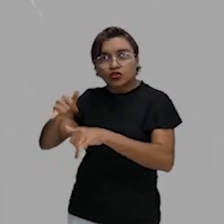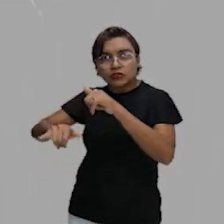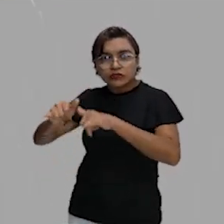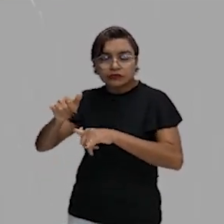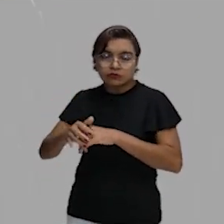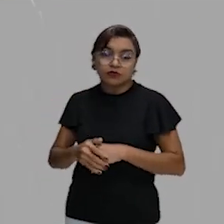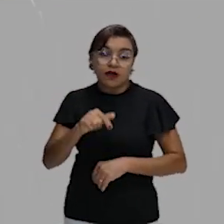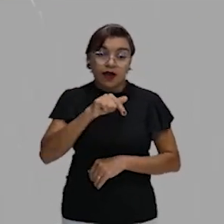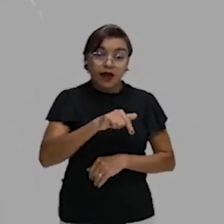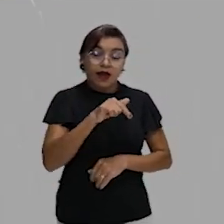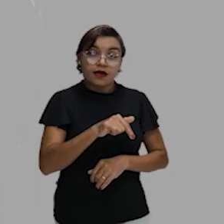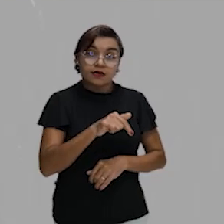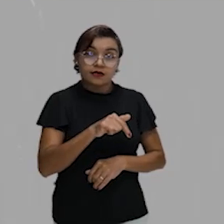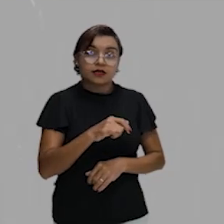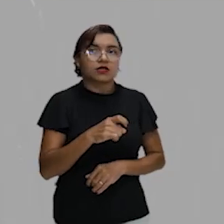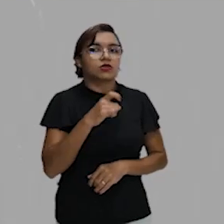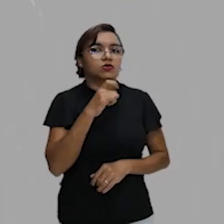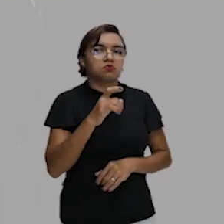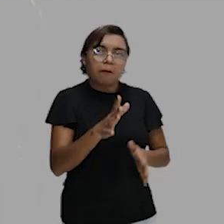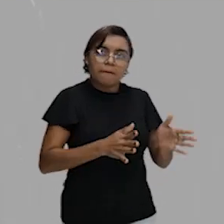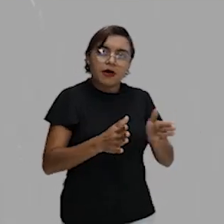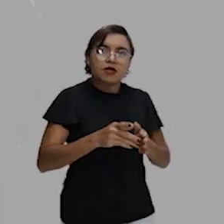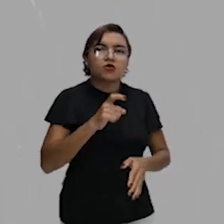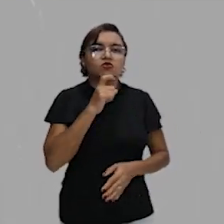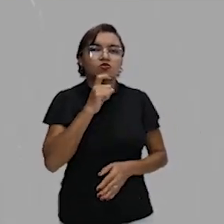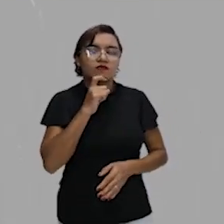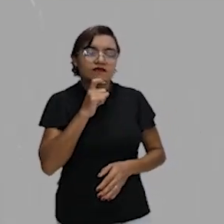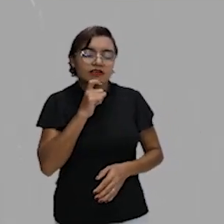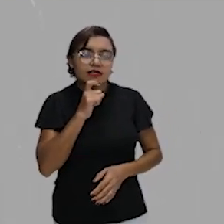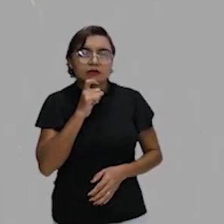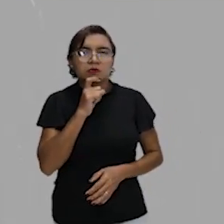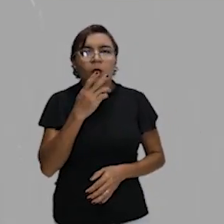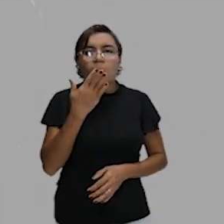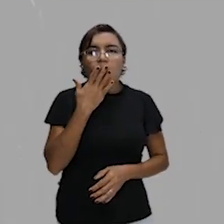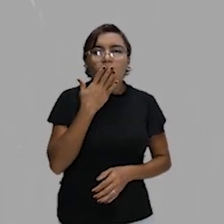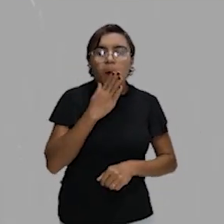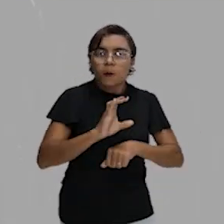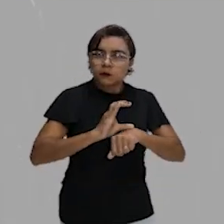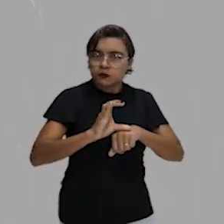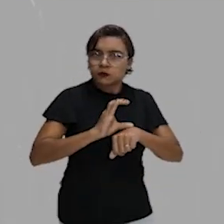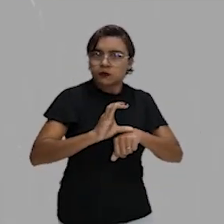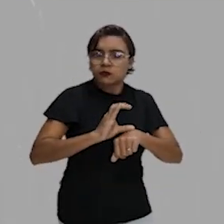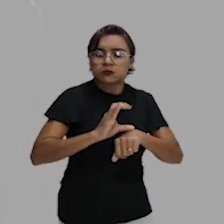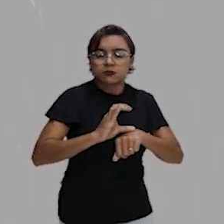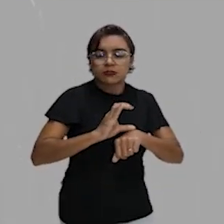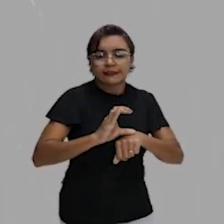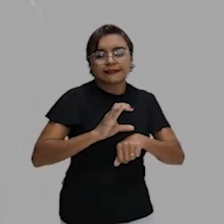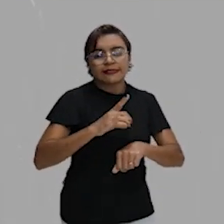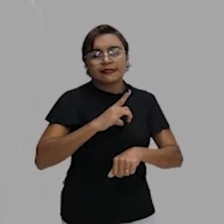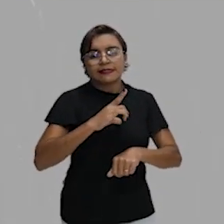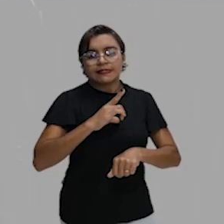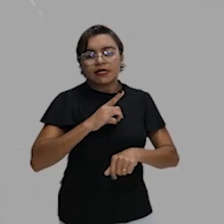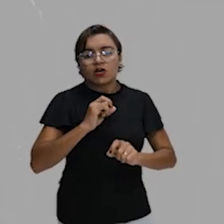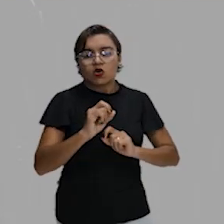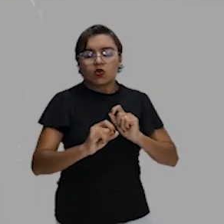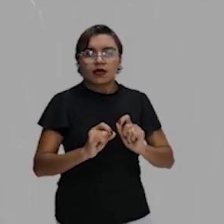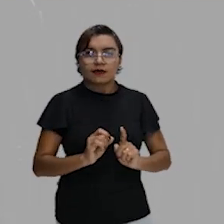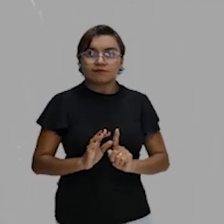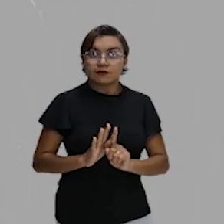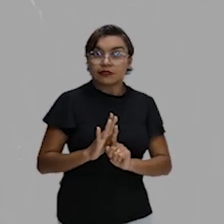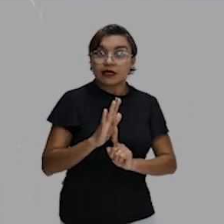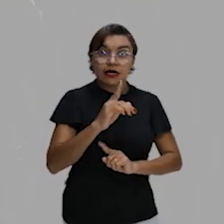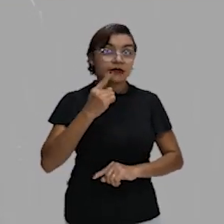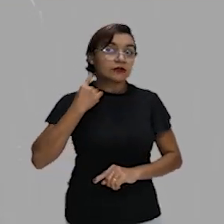que vai ocorrer no inverno, que tem essa coloração aqui mais acinzentada, tá certo? Onde tu vai ter aí essa concentração de gases